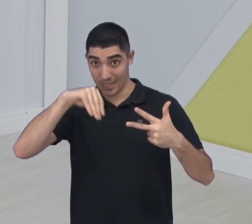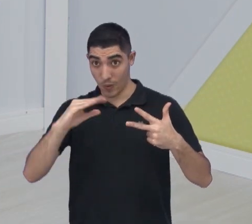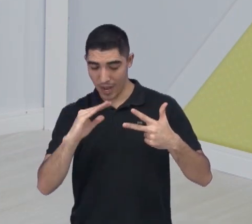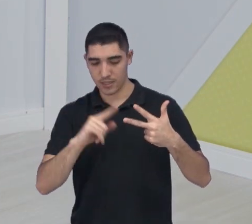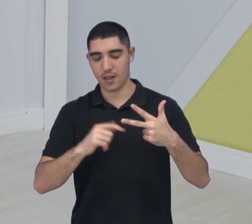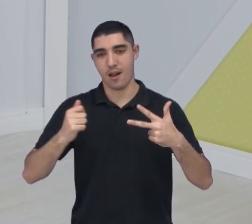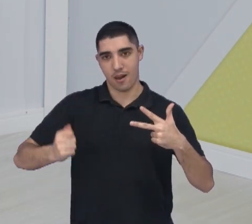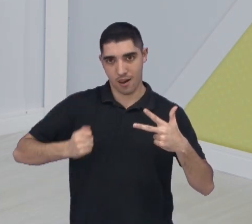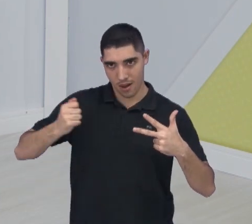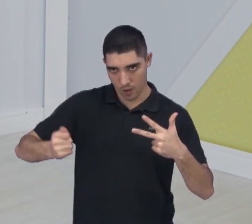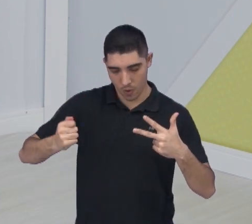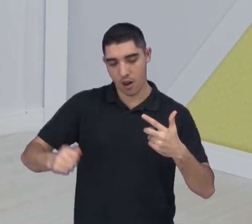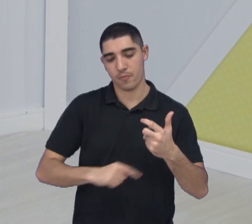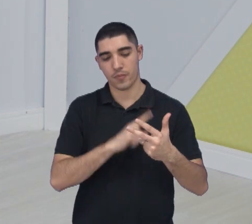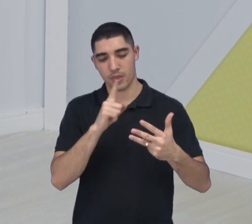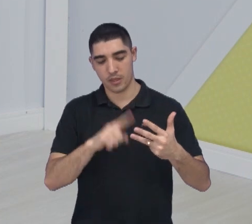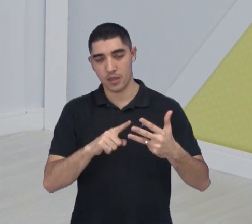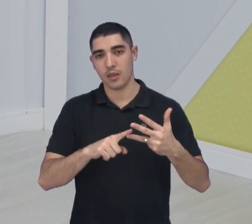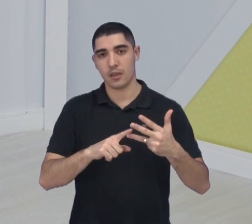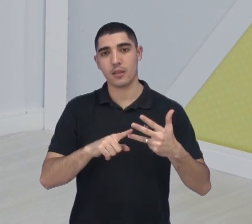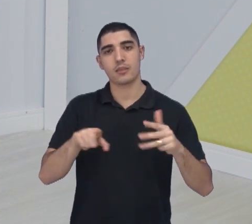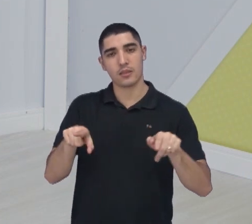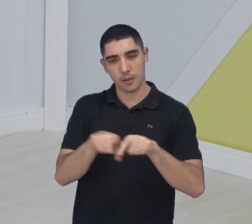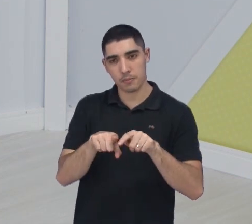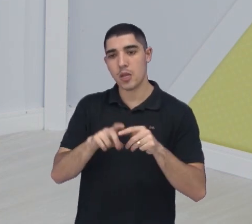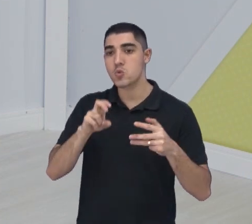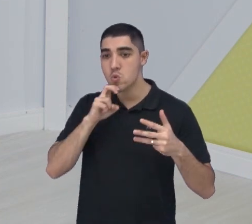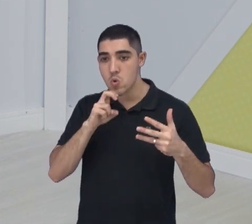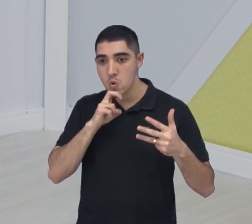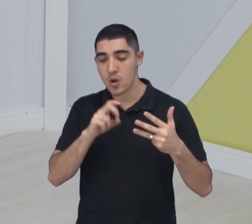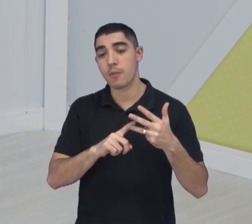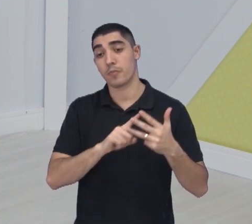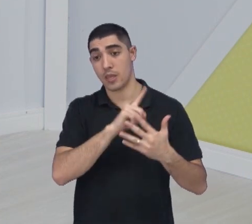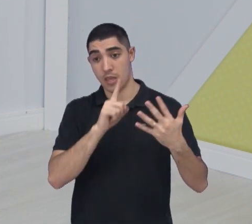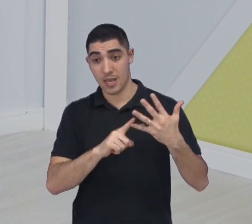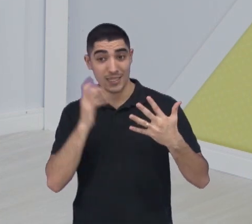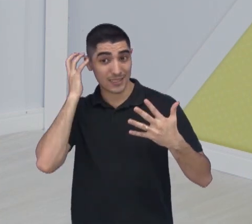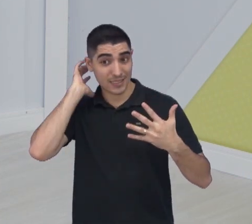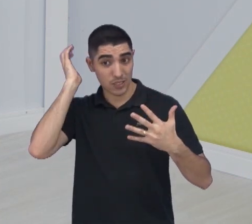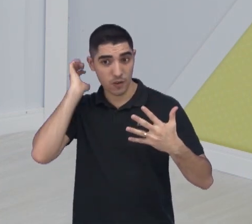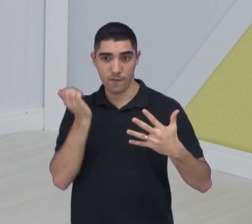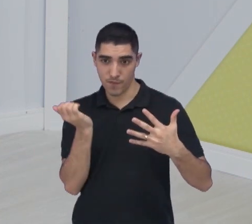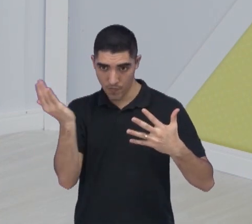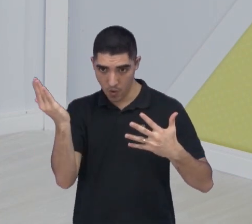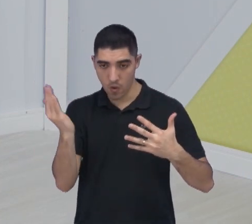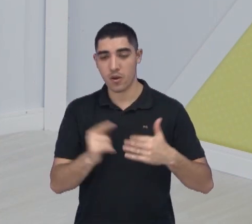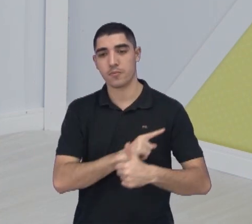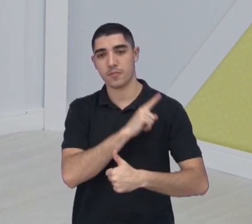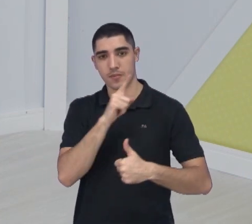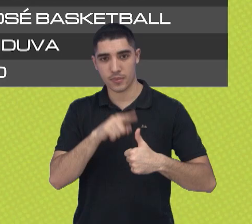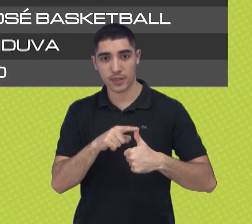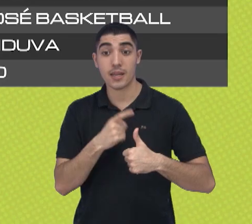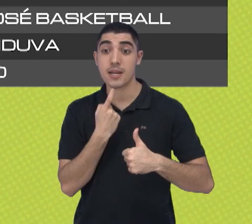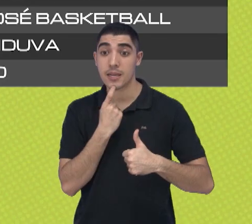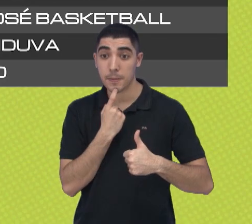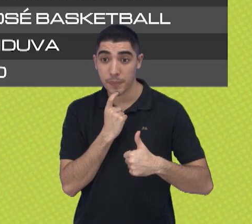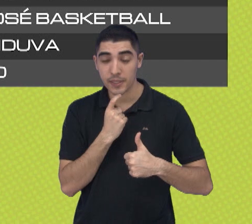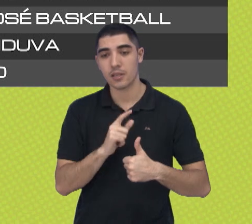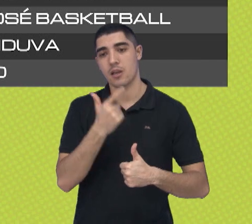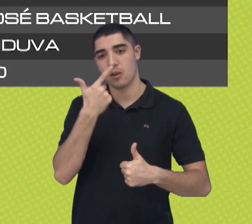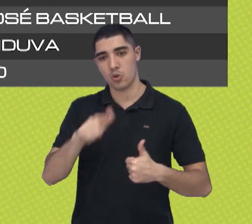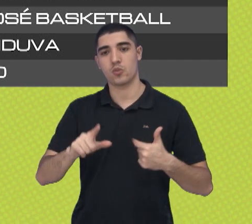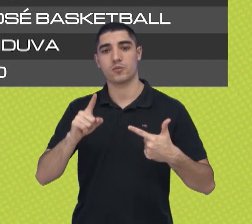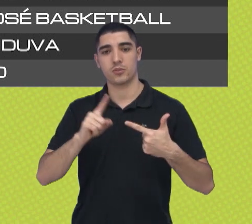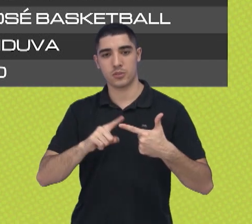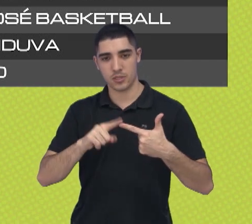contra Araraquara e o Pro Esporte de Sorocaba, depois sai duas, contra Santo André e Campinas, dois adversários complicados, depois mais